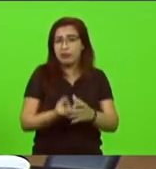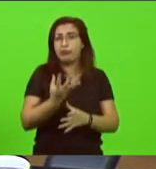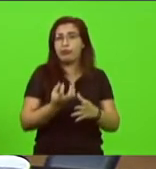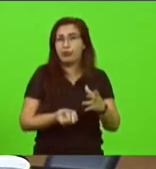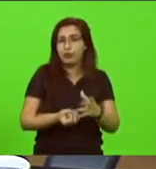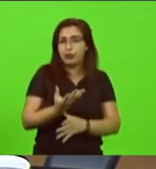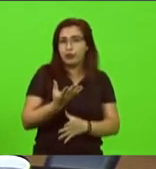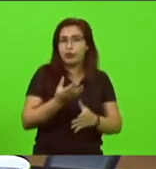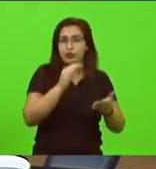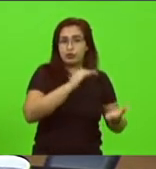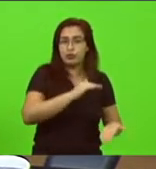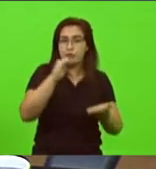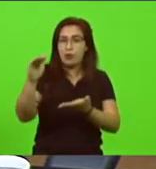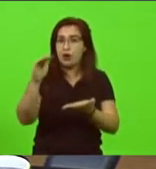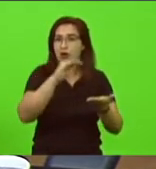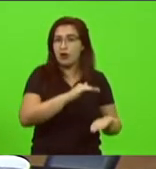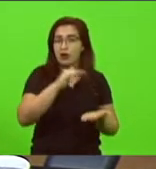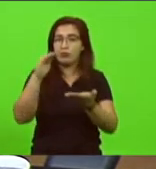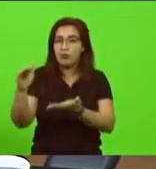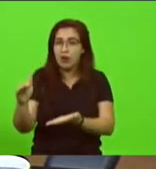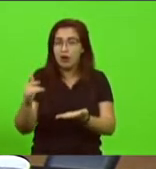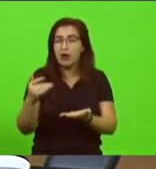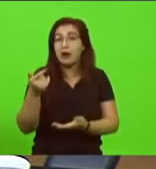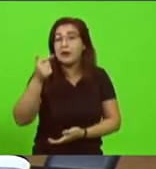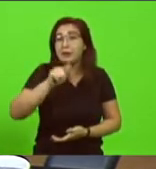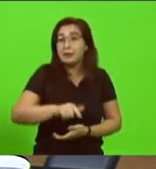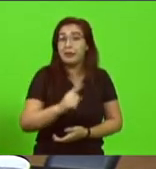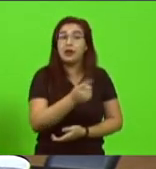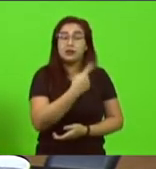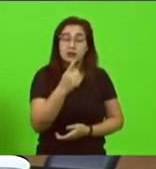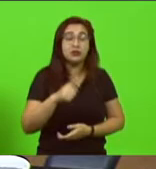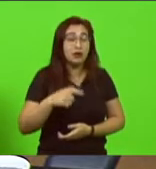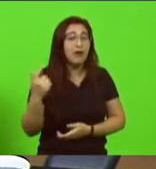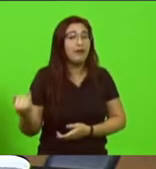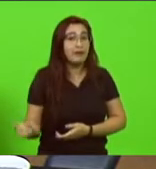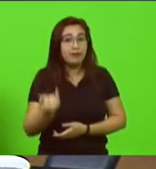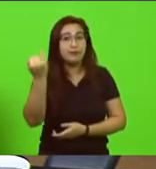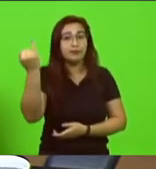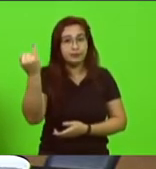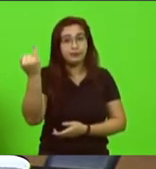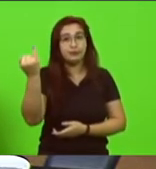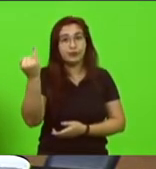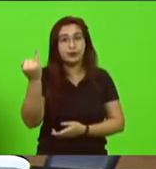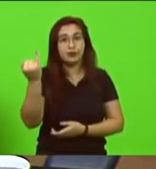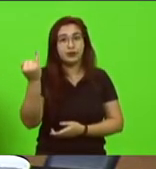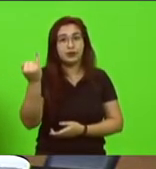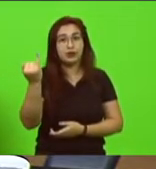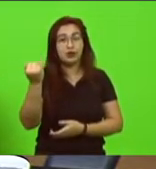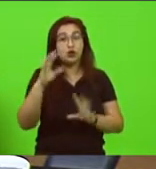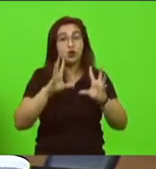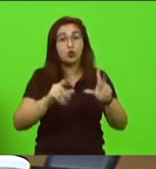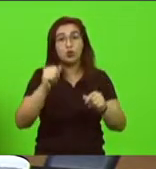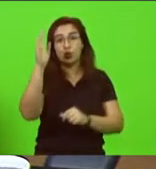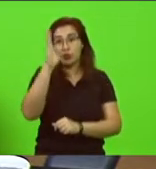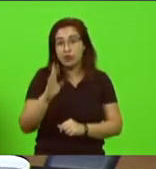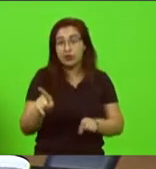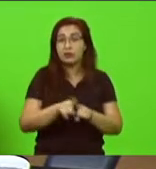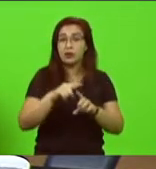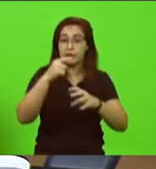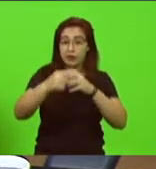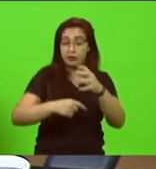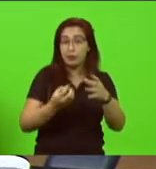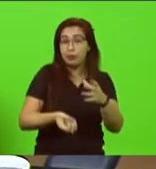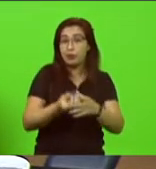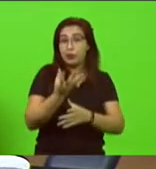exporta e do quanto nós somos importantes no cenário nacional e mundial na produção de alimentos